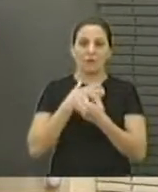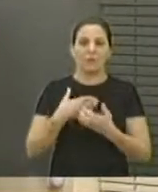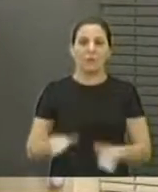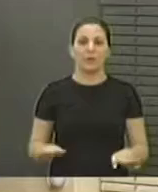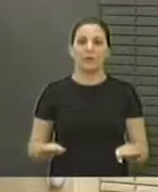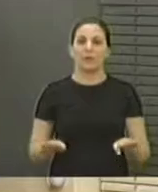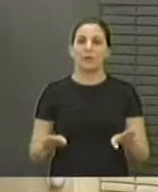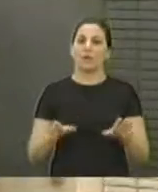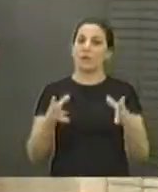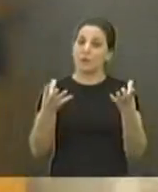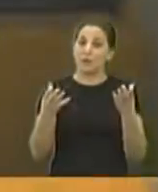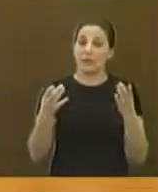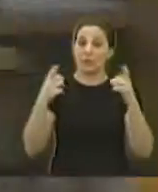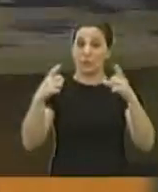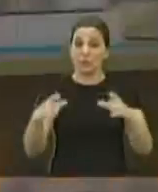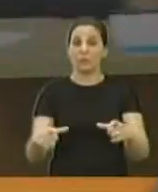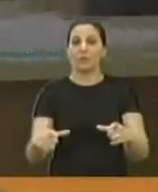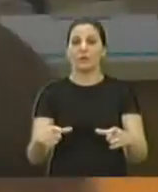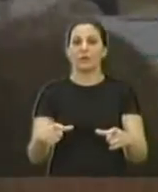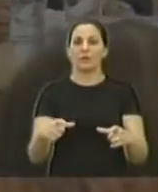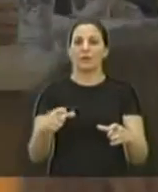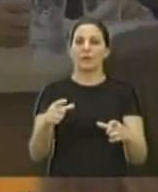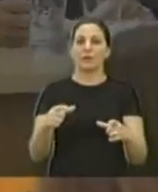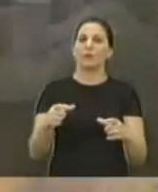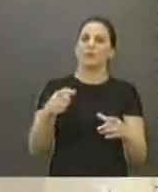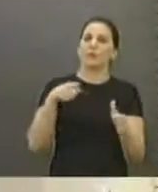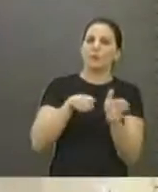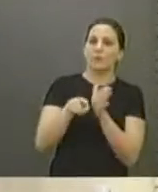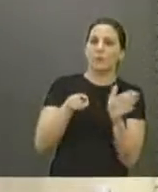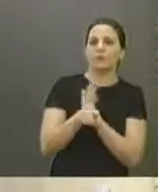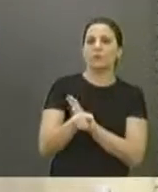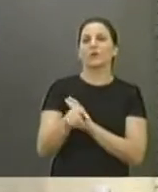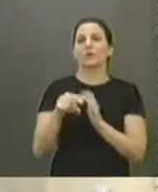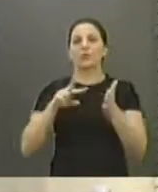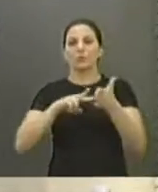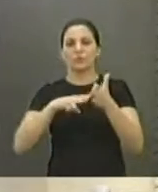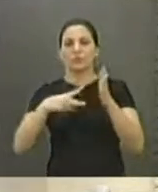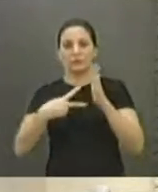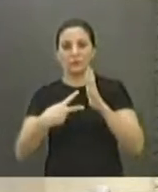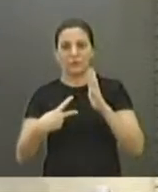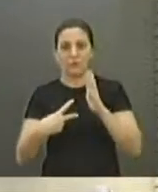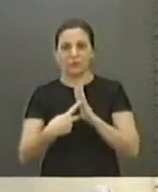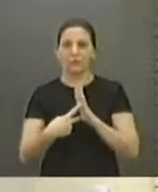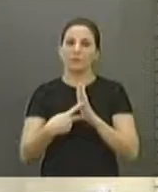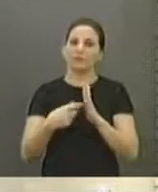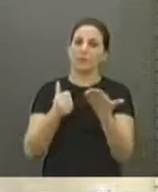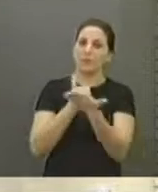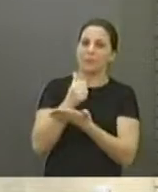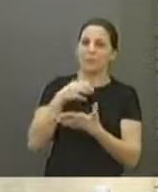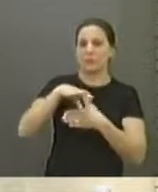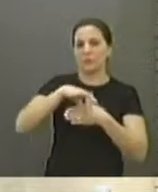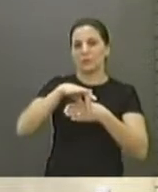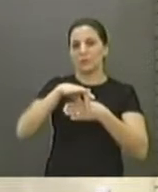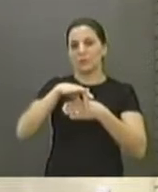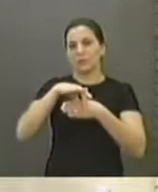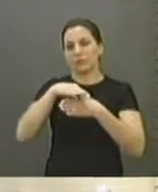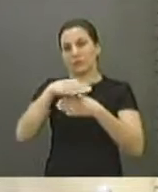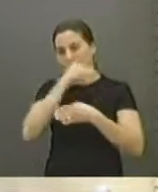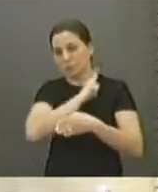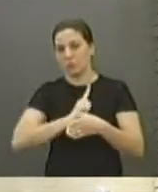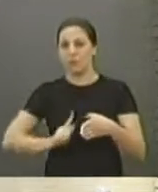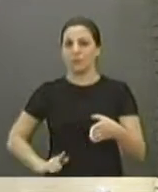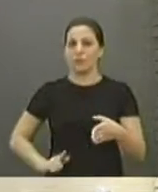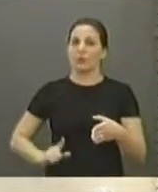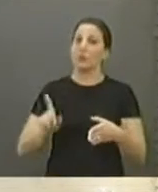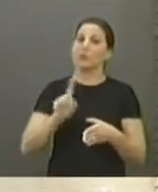queremos, naquele espaço, quando a gente vem aqui questionar, é esse o significado, e vocês da base do governo, tem não só